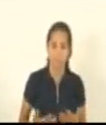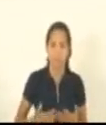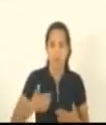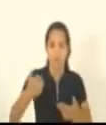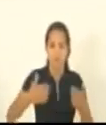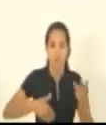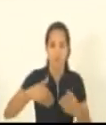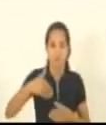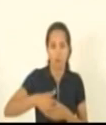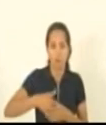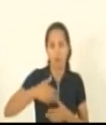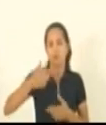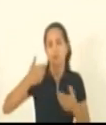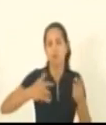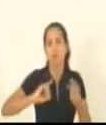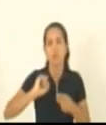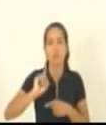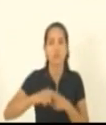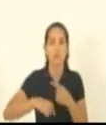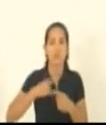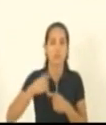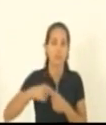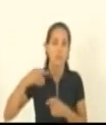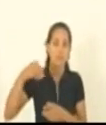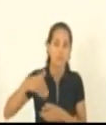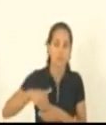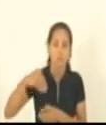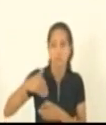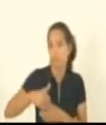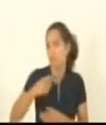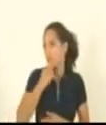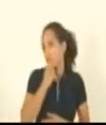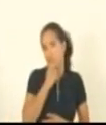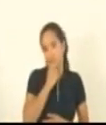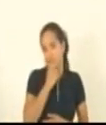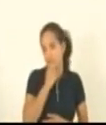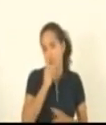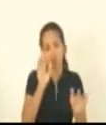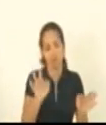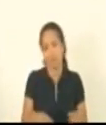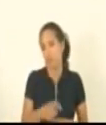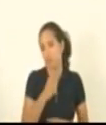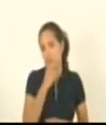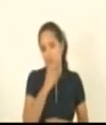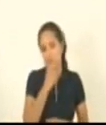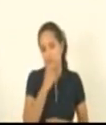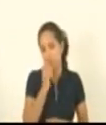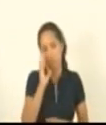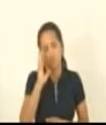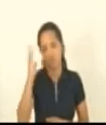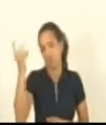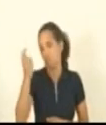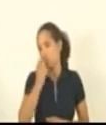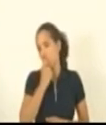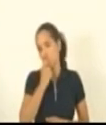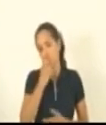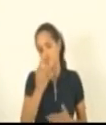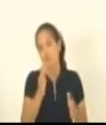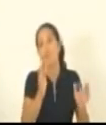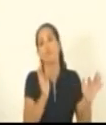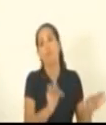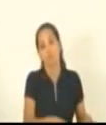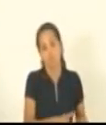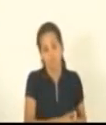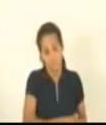voto é só depois que você vota. Se você não votar e eu não finalizar a votação, não cabe. Eu tenho que finalizar. Finalizando,